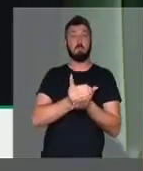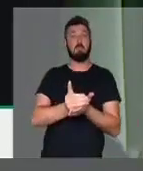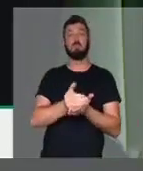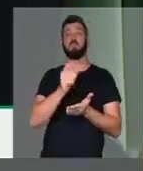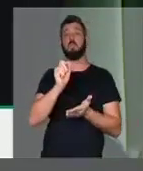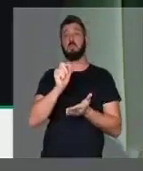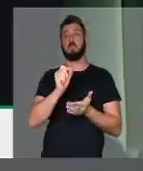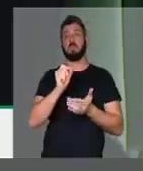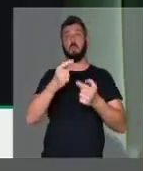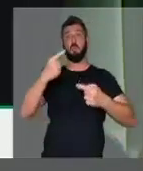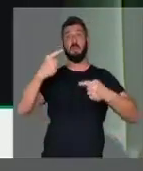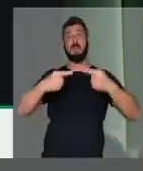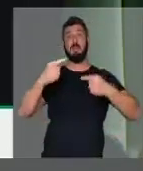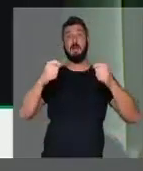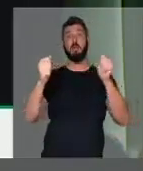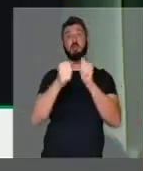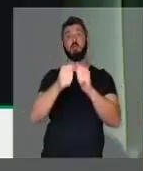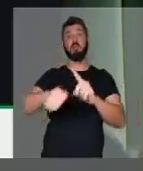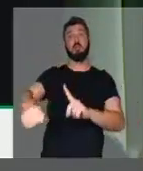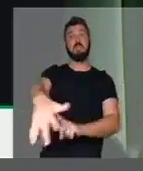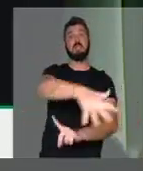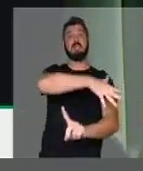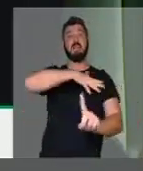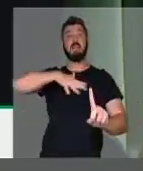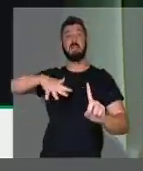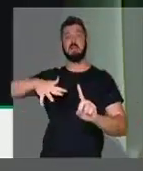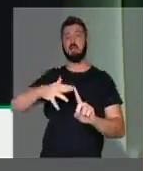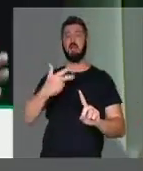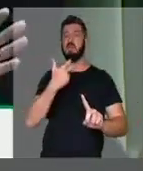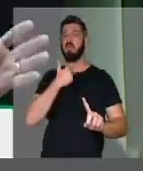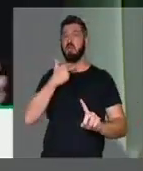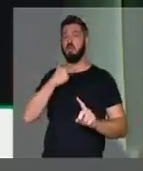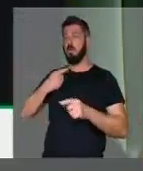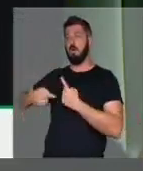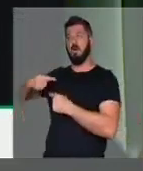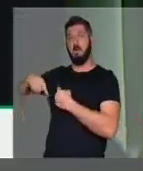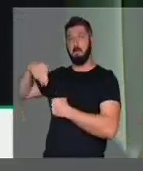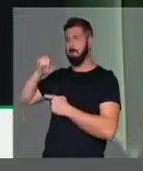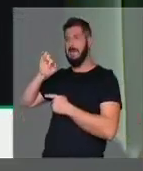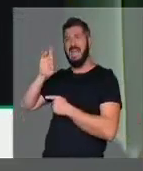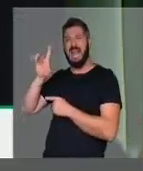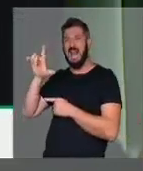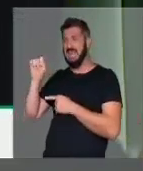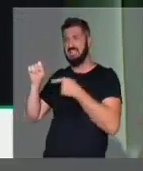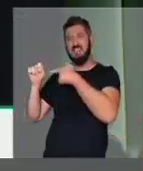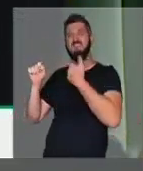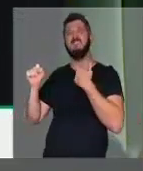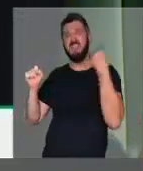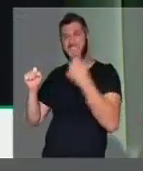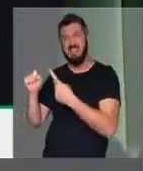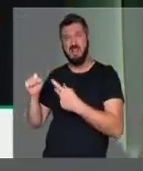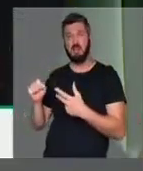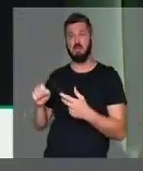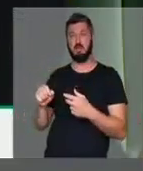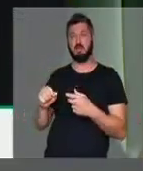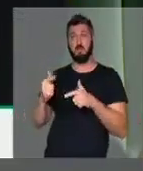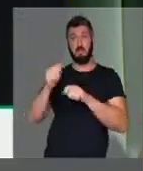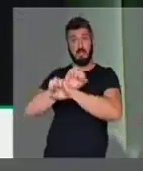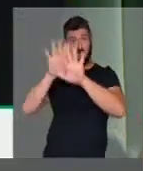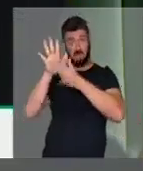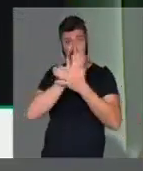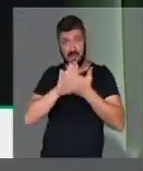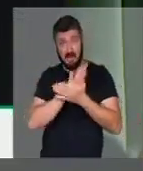princípio de um amplo debate com a sociedade. Não dá para se fazer uma reforma que o senhor Meirelles quer, não dá para se fazer uma reforma sem a devida